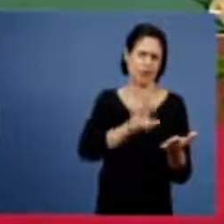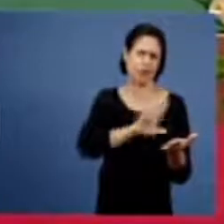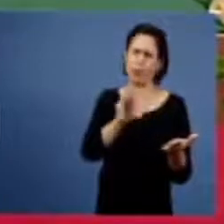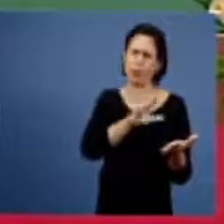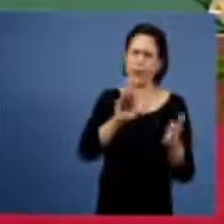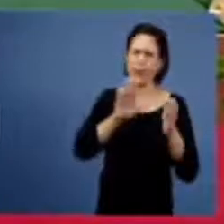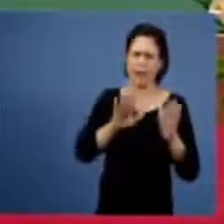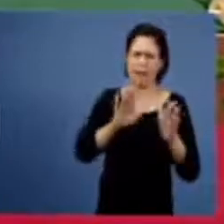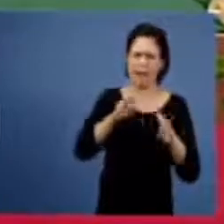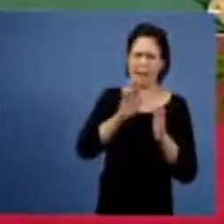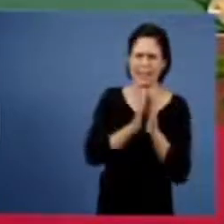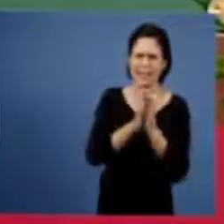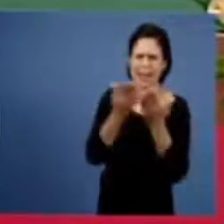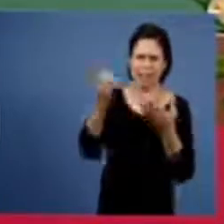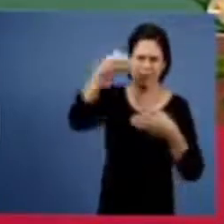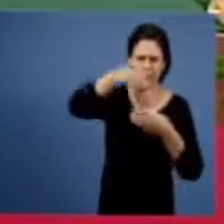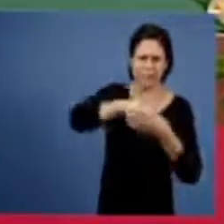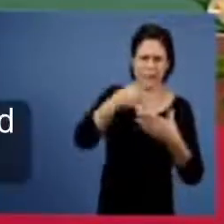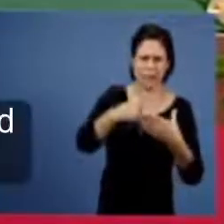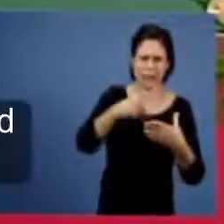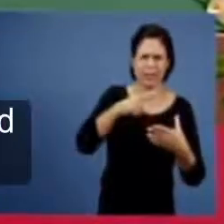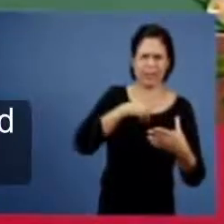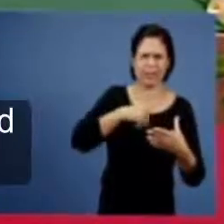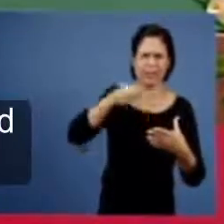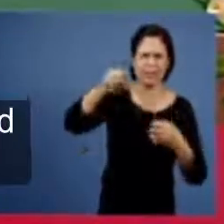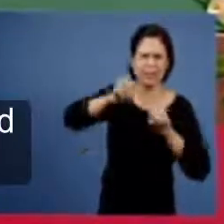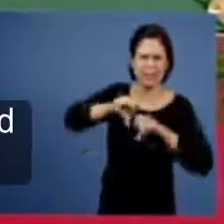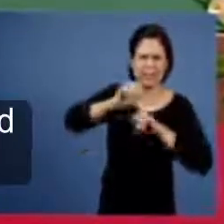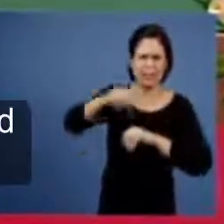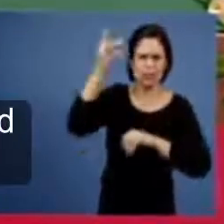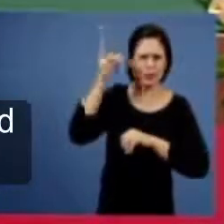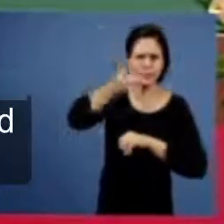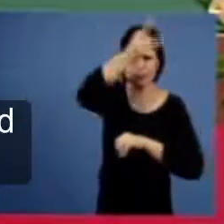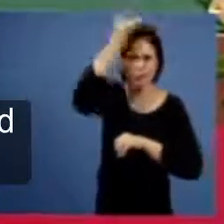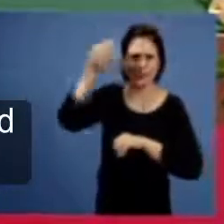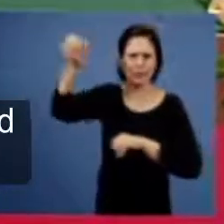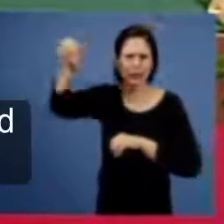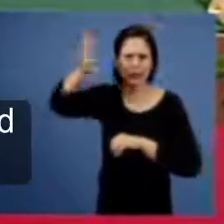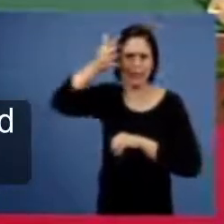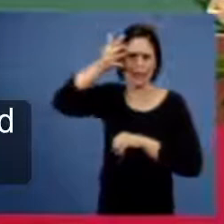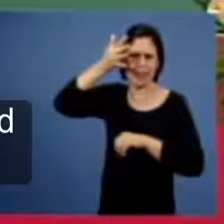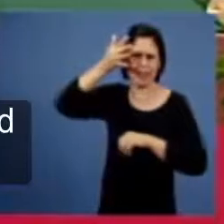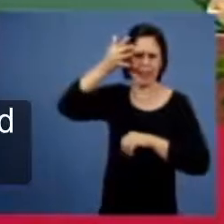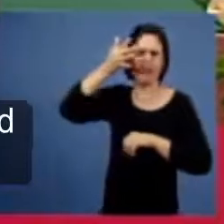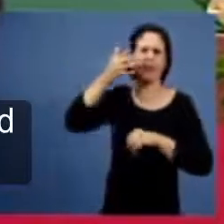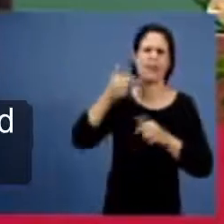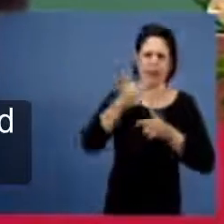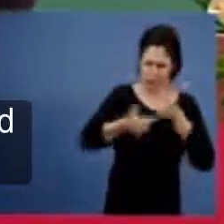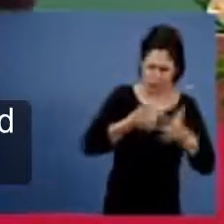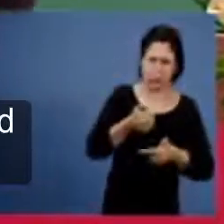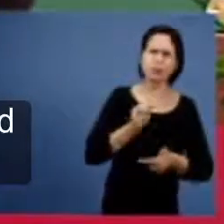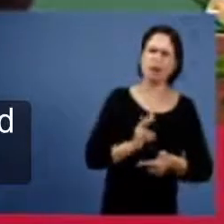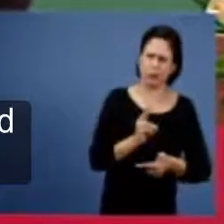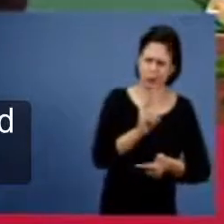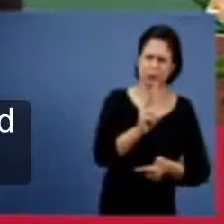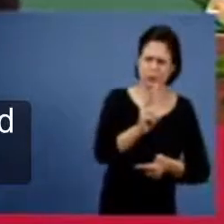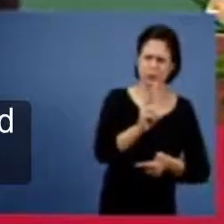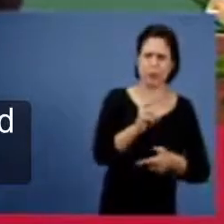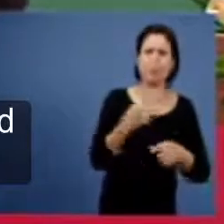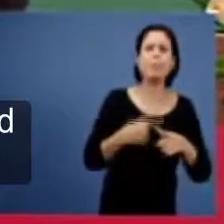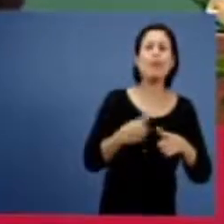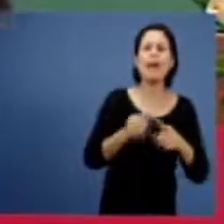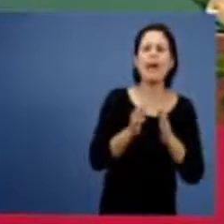Santo está determinando para a igreja desse tempo as lutas vão continuar porque a